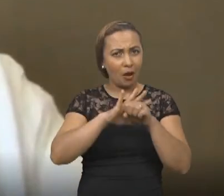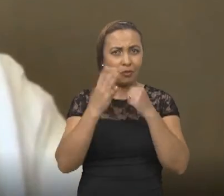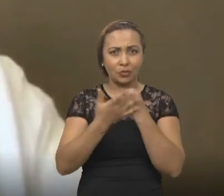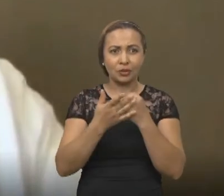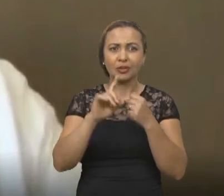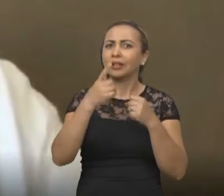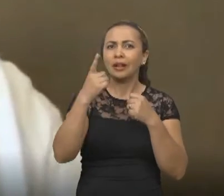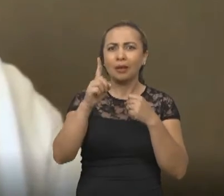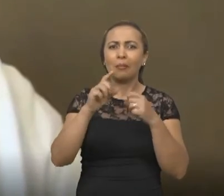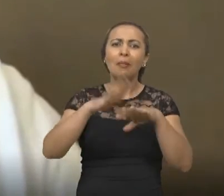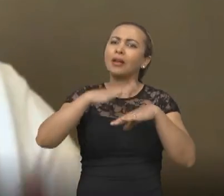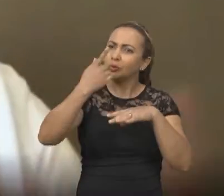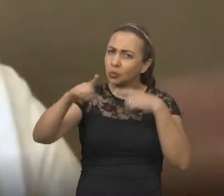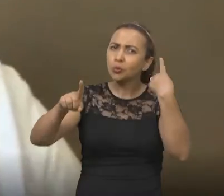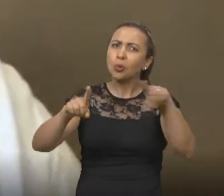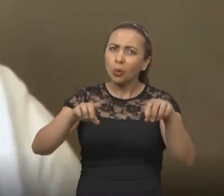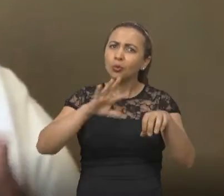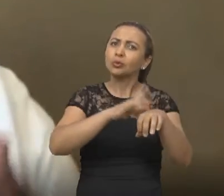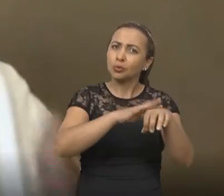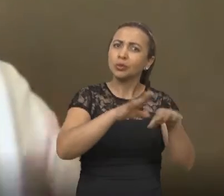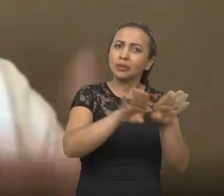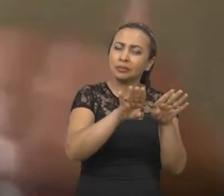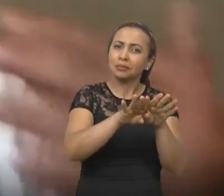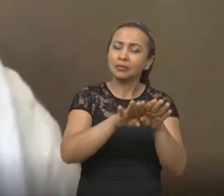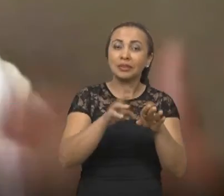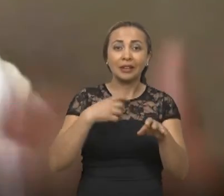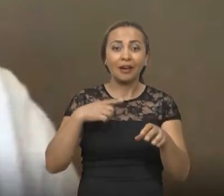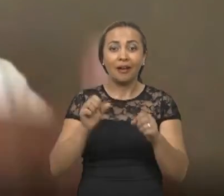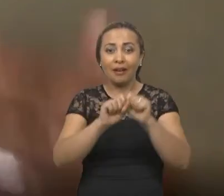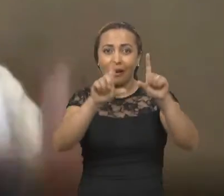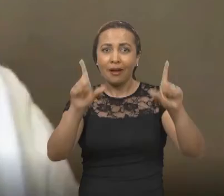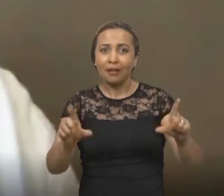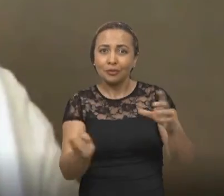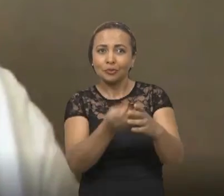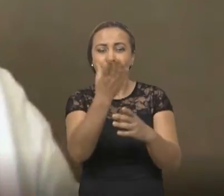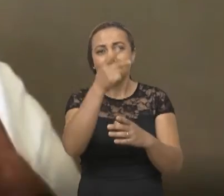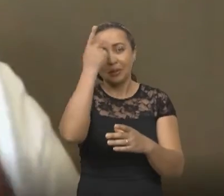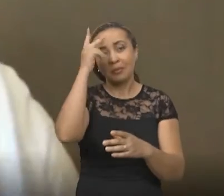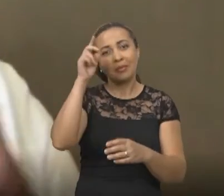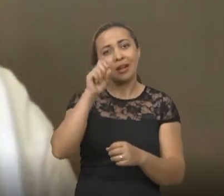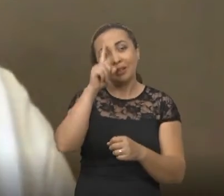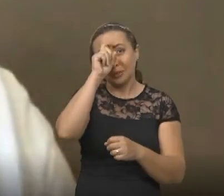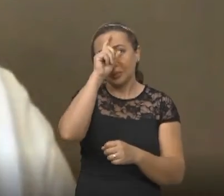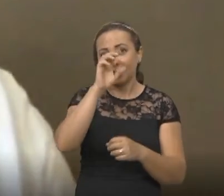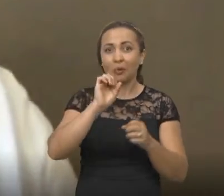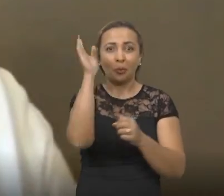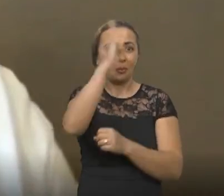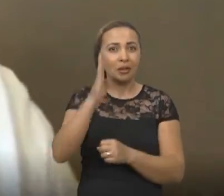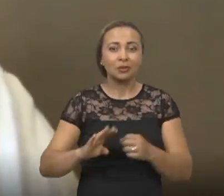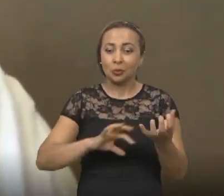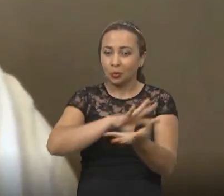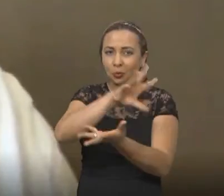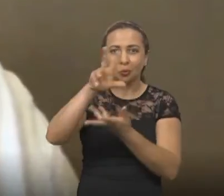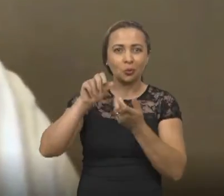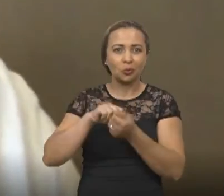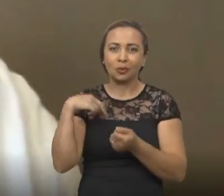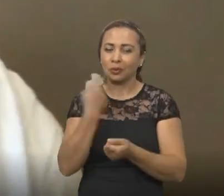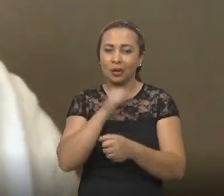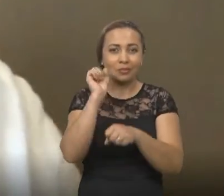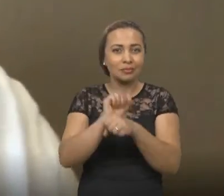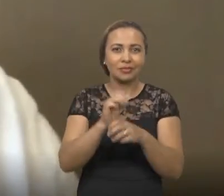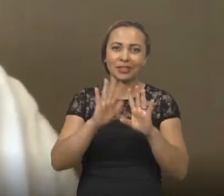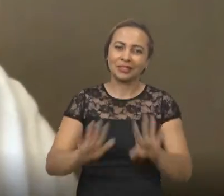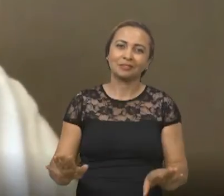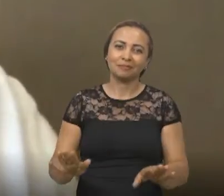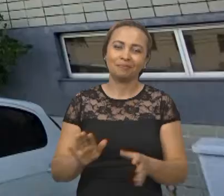quer estender isso para as outras patologias. A gente quer criar uma plataforma de comunicação para os hospitais do Brasil e do mundo. A